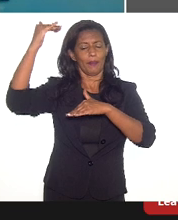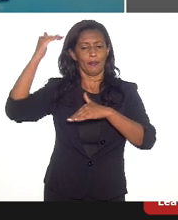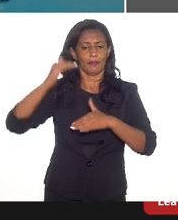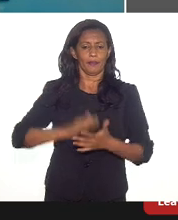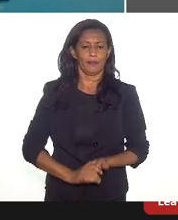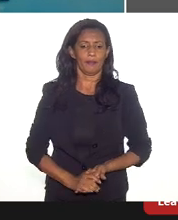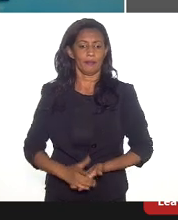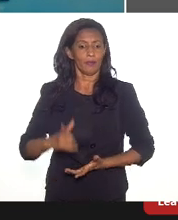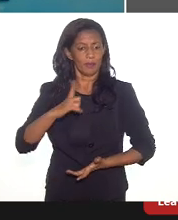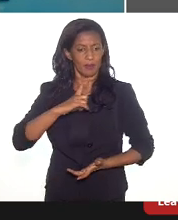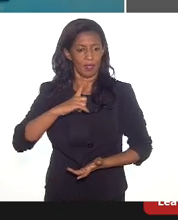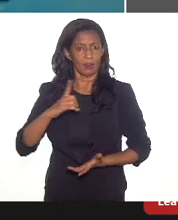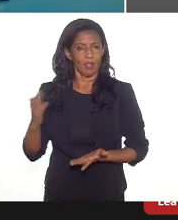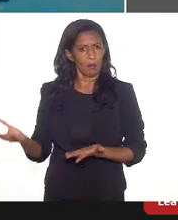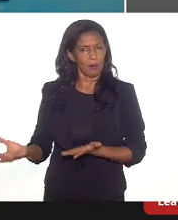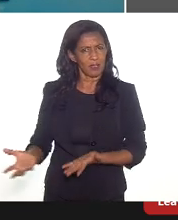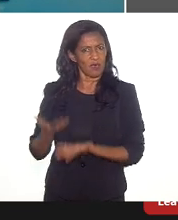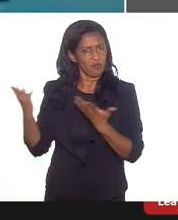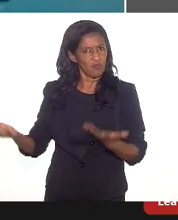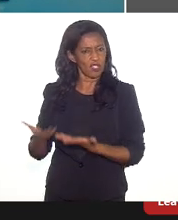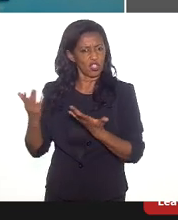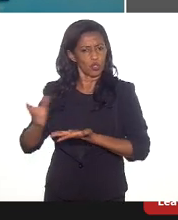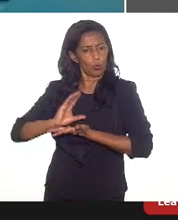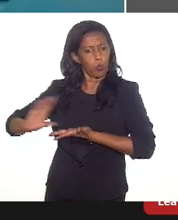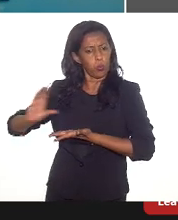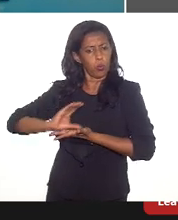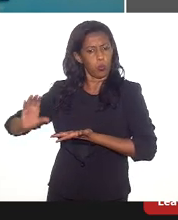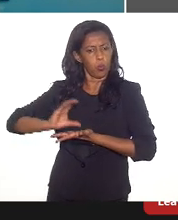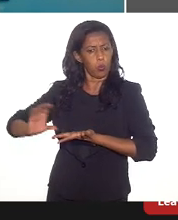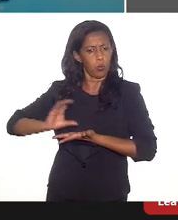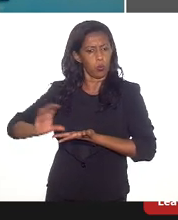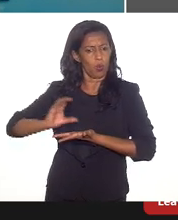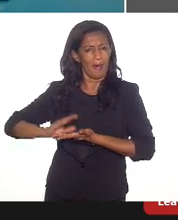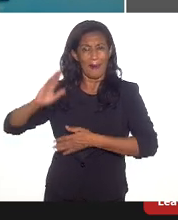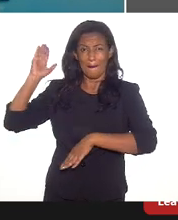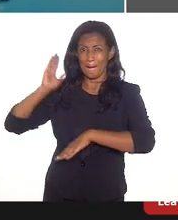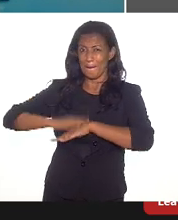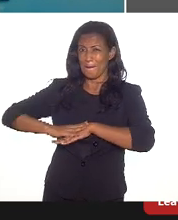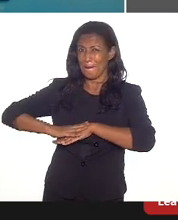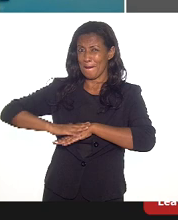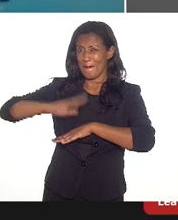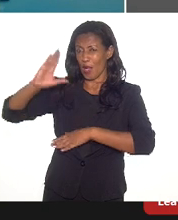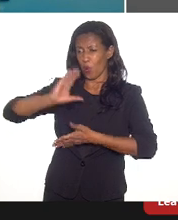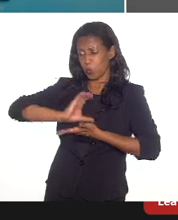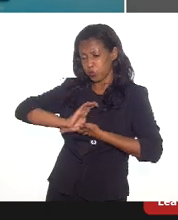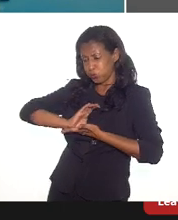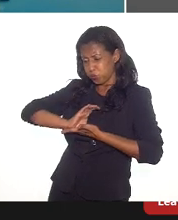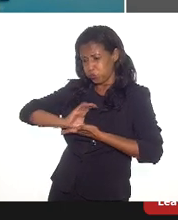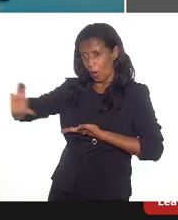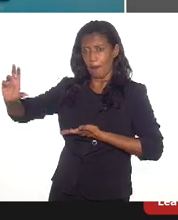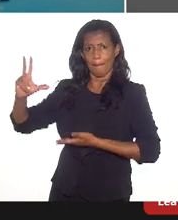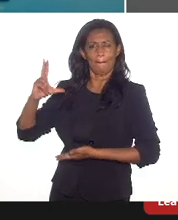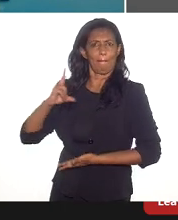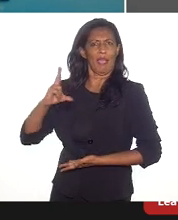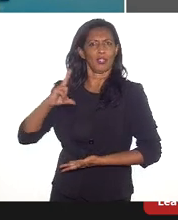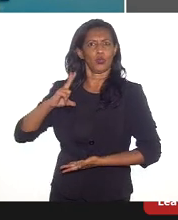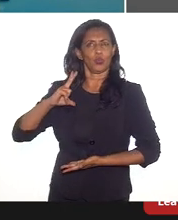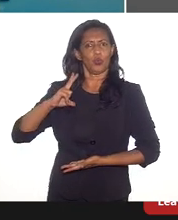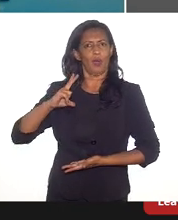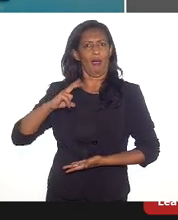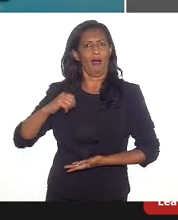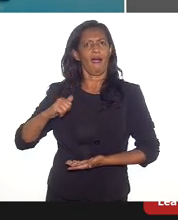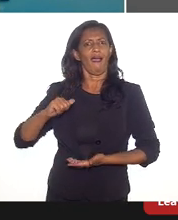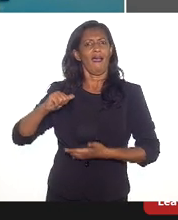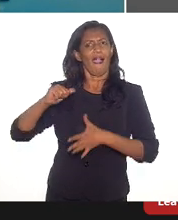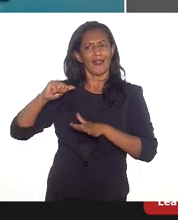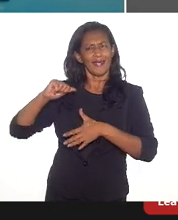Tem para ser investido mais uns 20 bilhões de reais. É o maior investimento privado na América Latina. Não é aqui no Brasil,